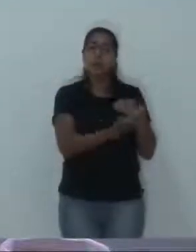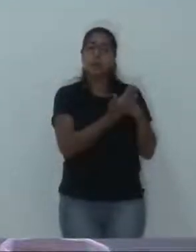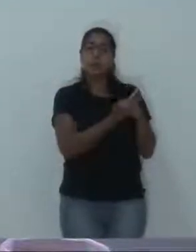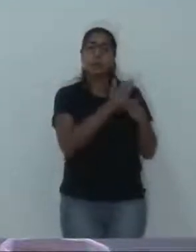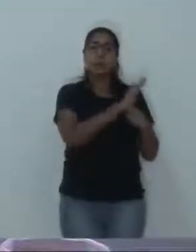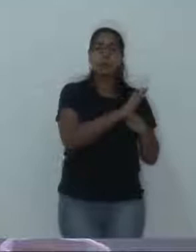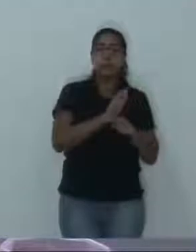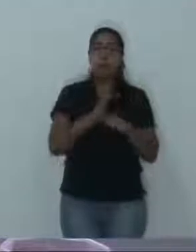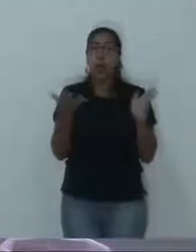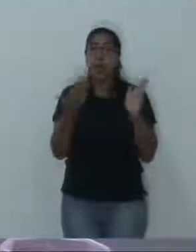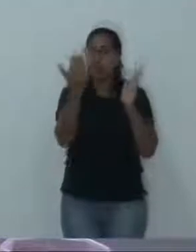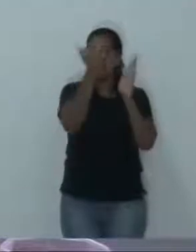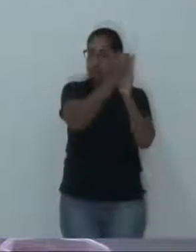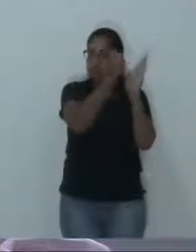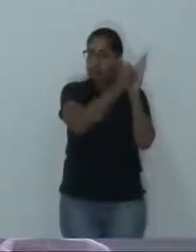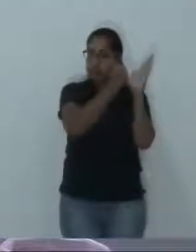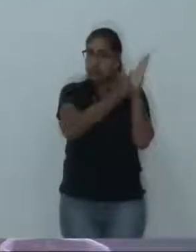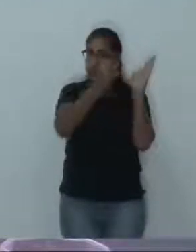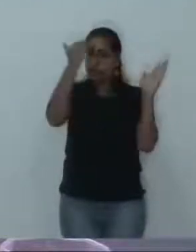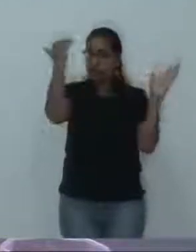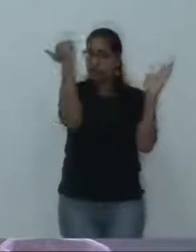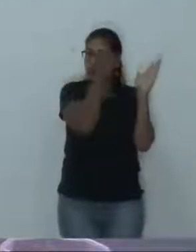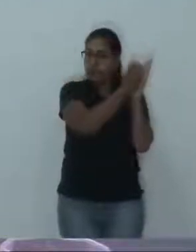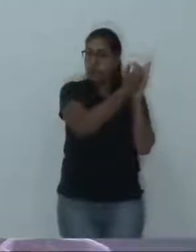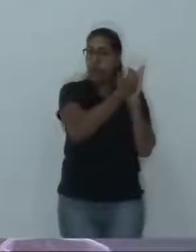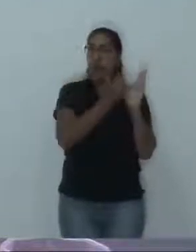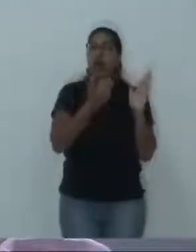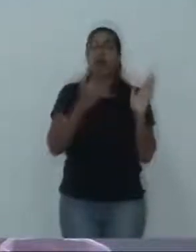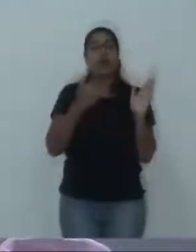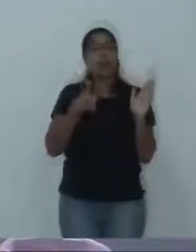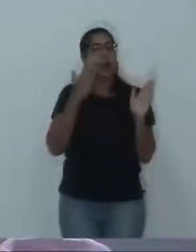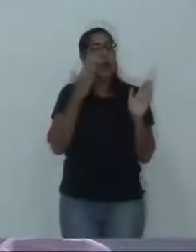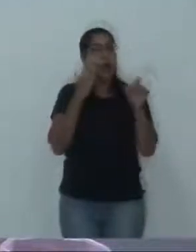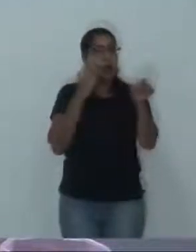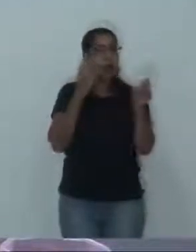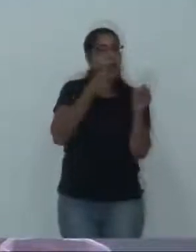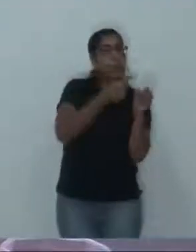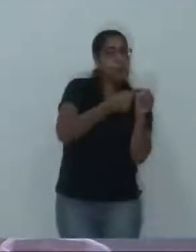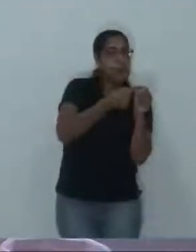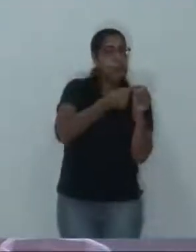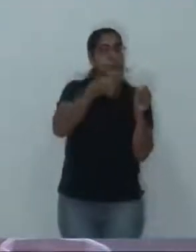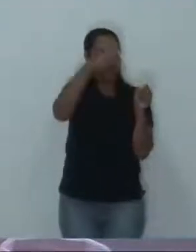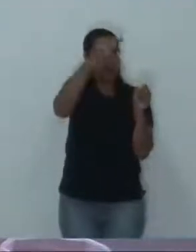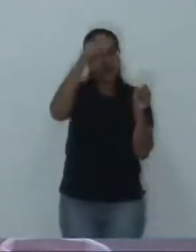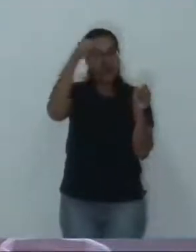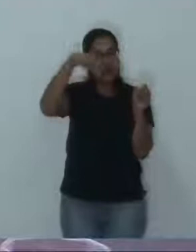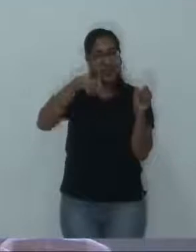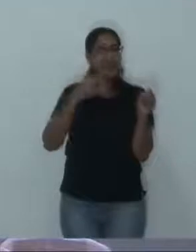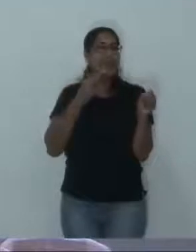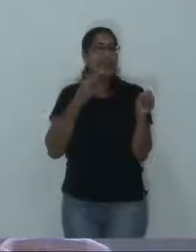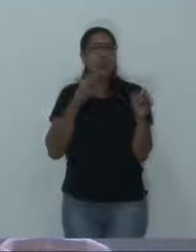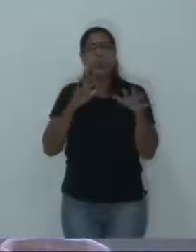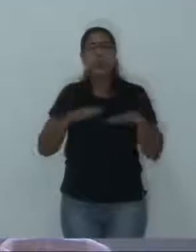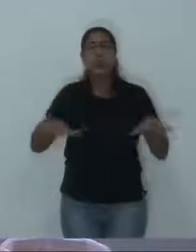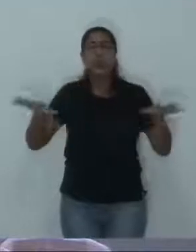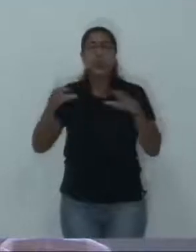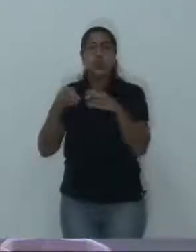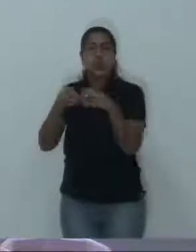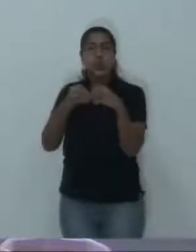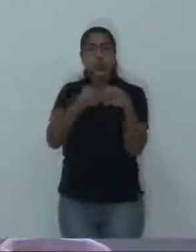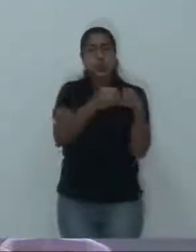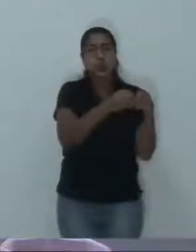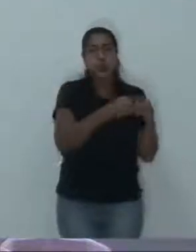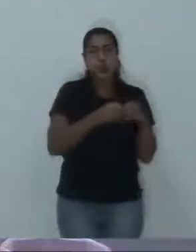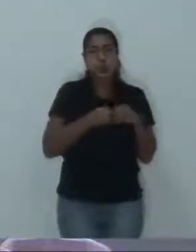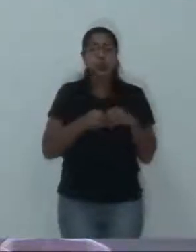tomadas. Agora, acredito que o governo municipal, não só aqui em Vinhedo, mas em toda a região, tomará algumas medidas